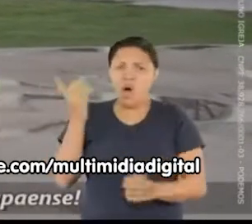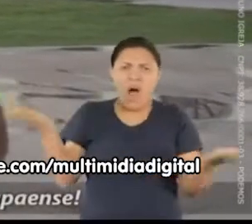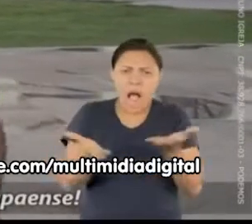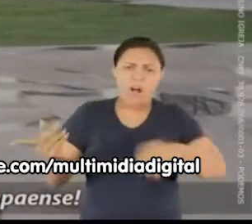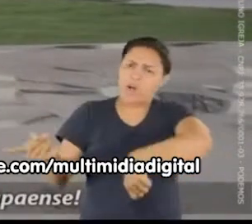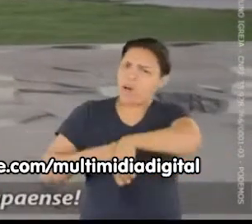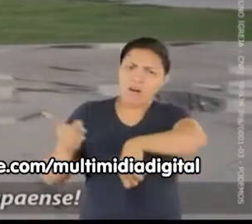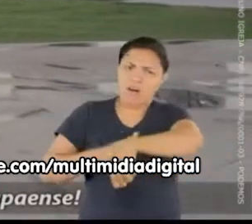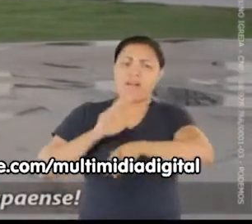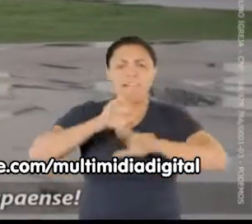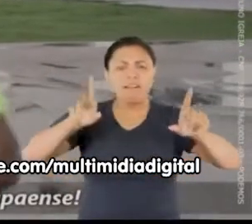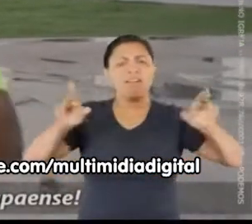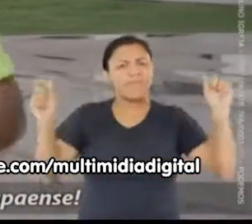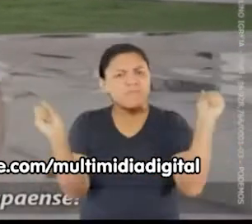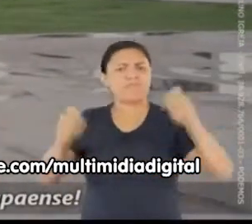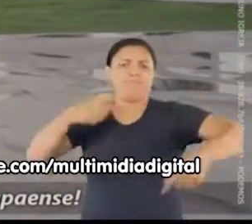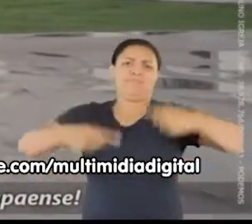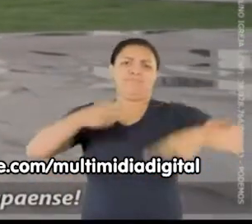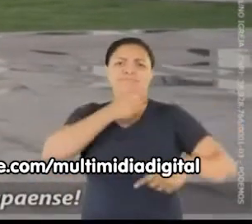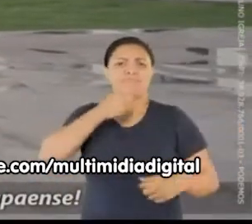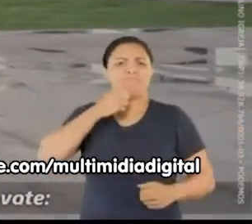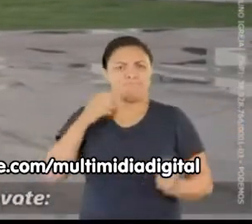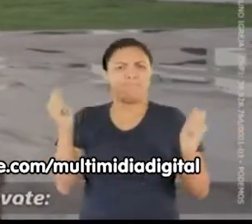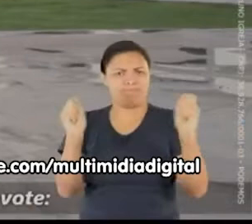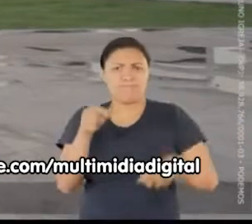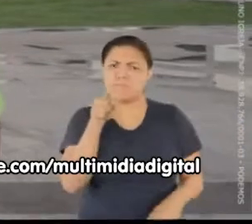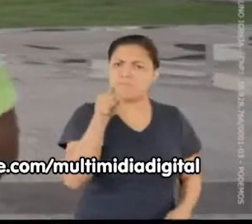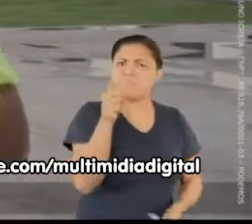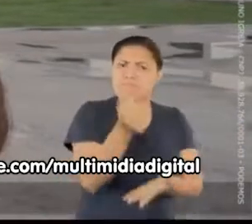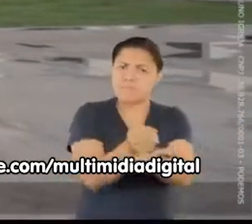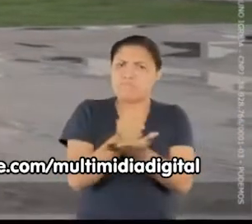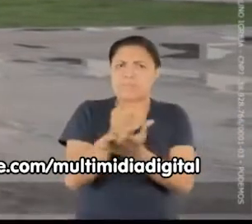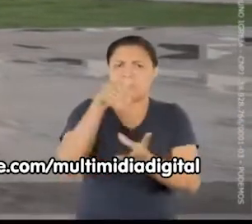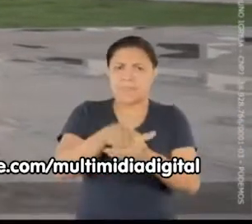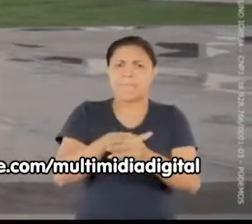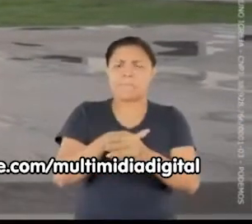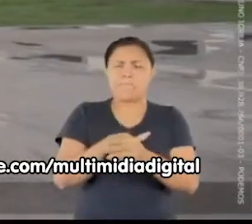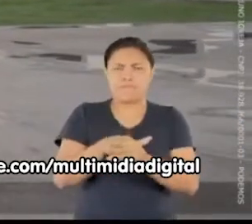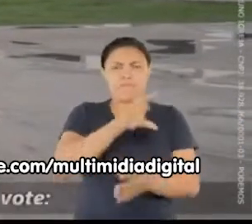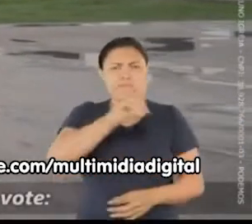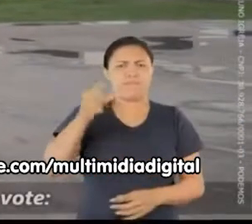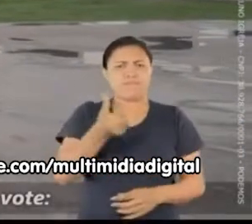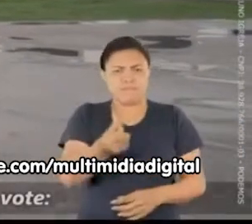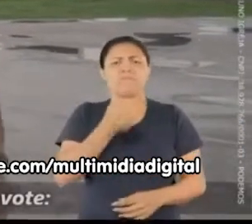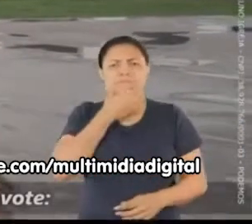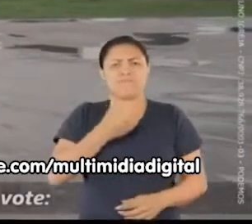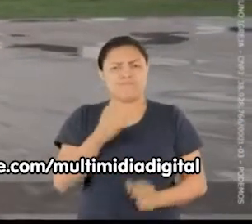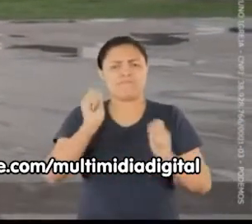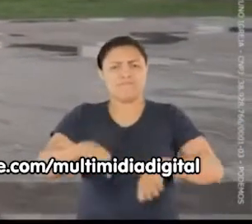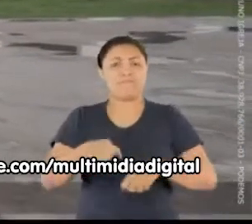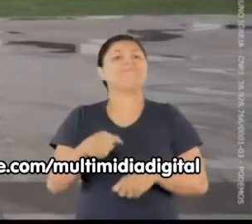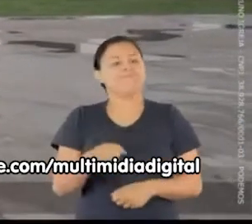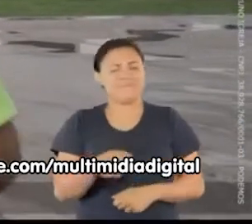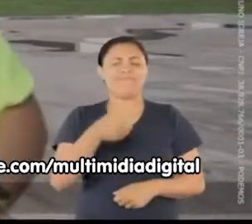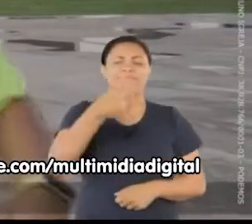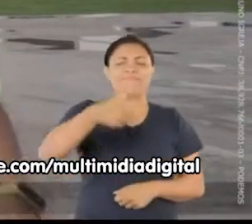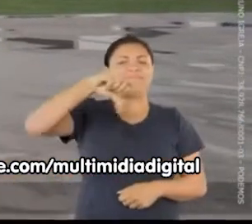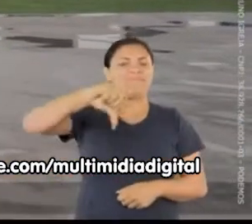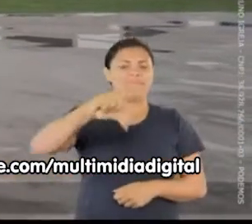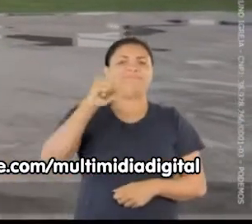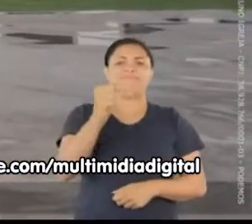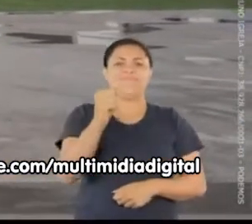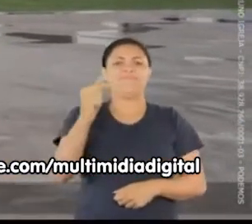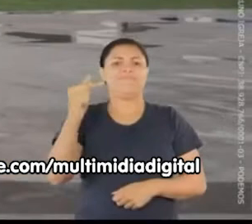Chegou a hora de fazermos a diferença na política macapaense. E para isso eu preciso do seu voto. Dia 6 de dezembro, vote Bruno Igreja,